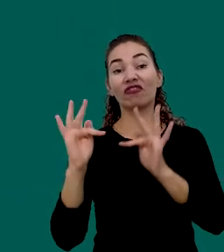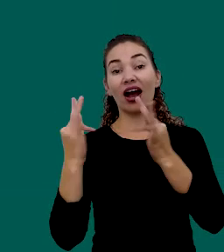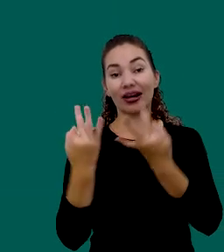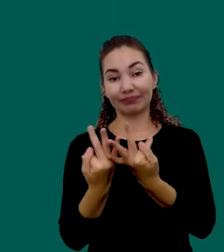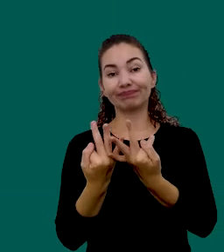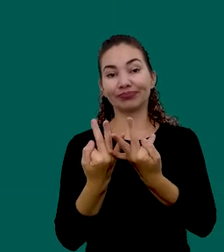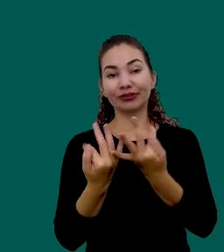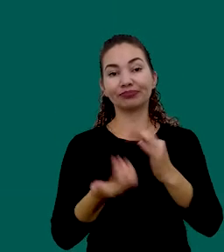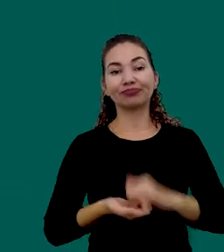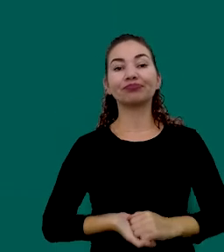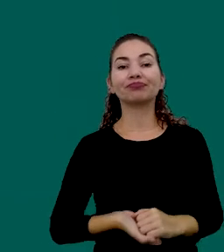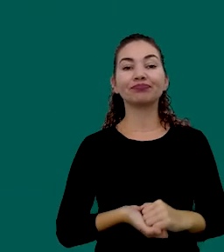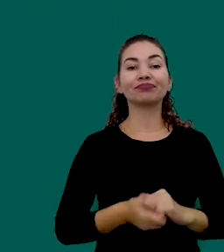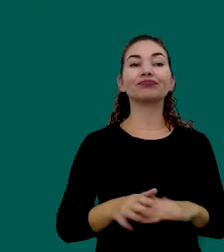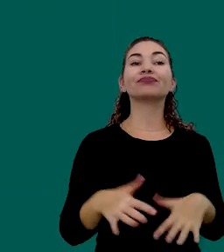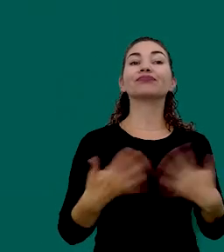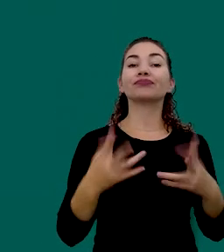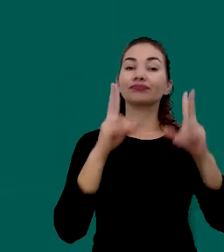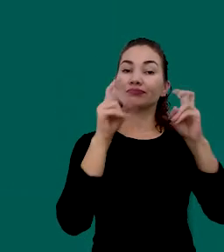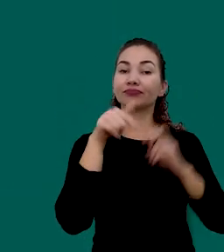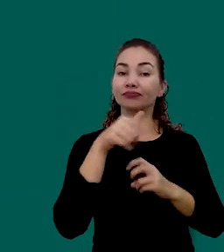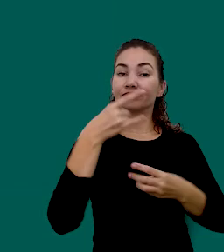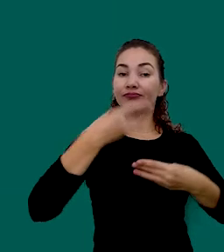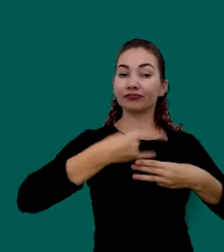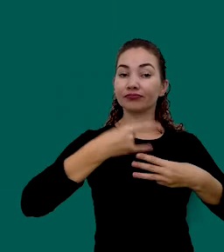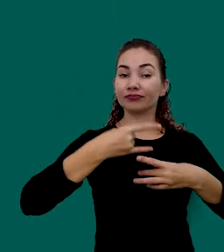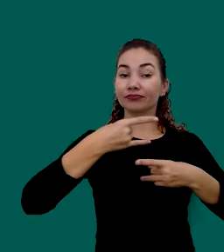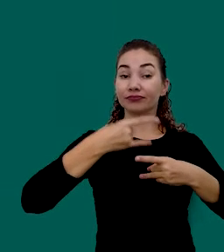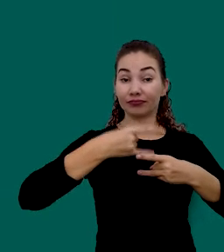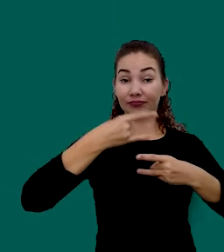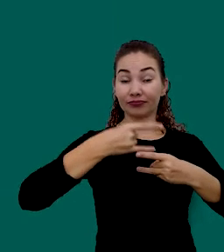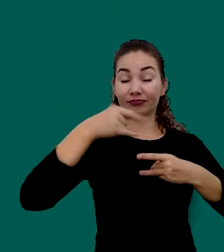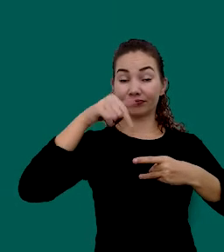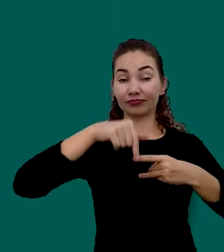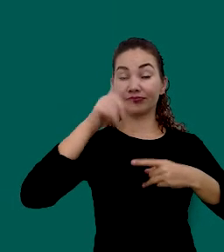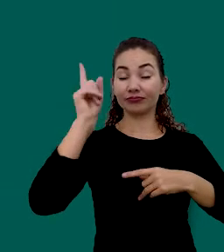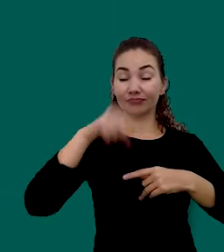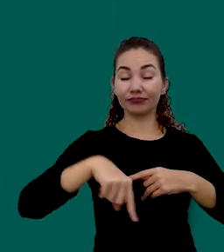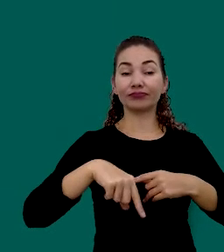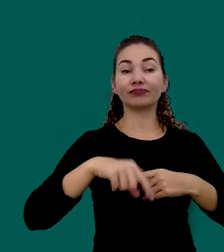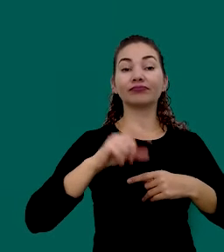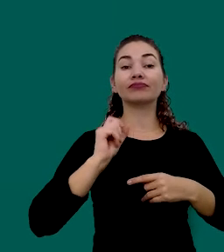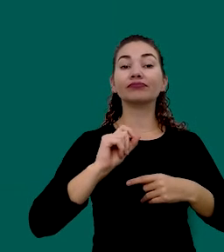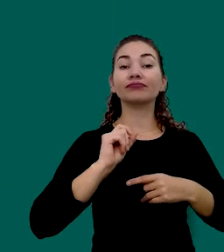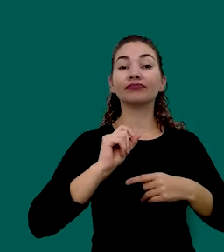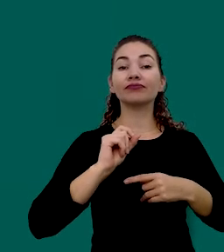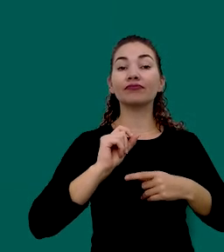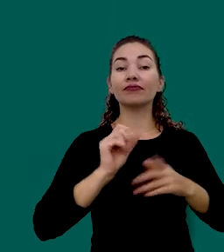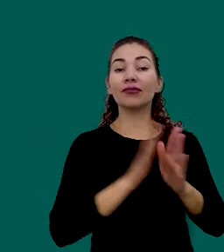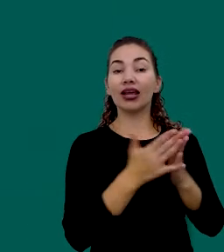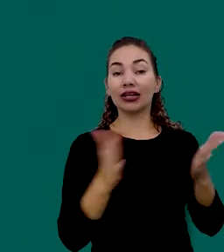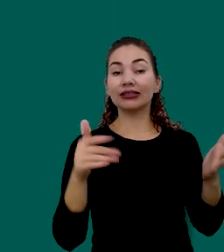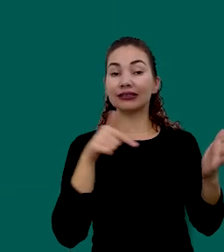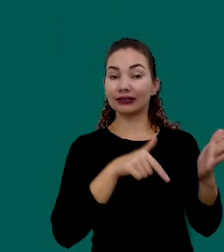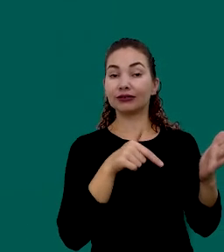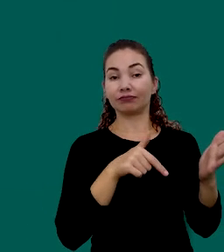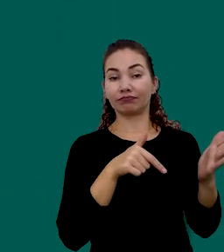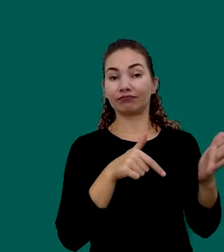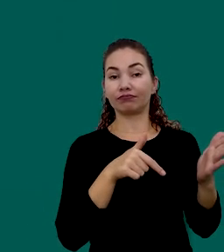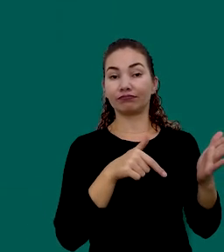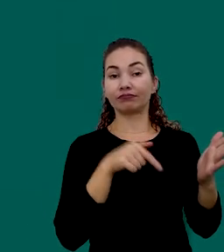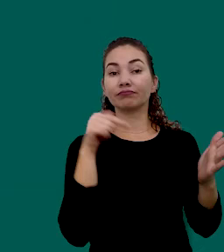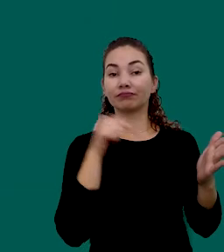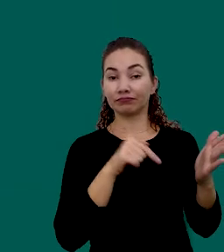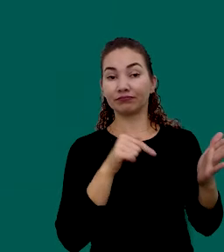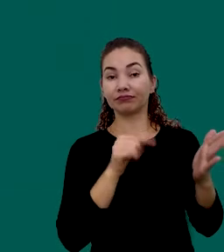E o tema Da nossa live De hoje Ele está Embasado Justamente Nessa cartilha Financeira Essa